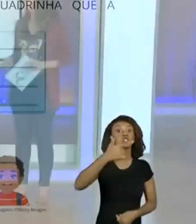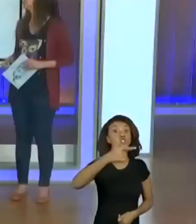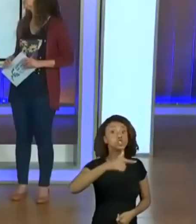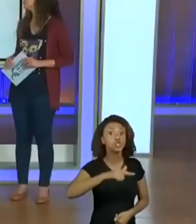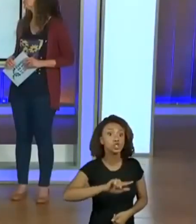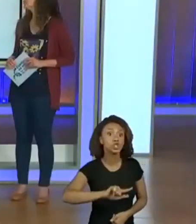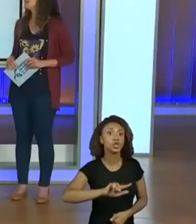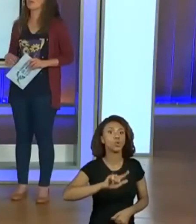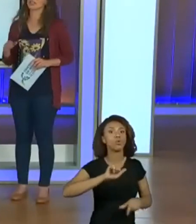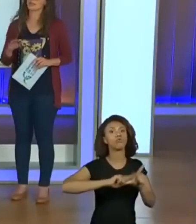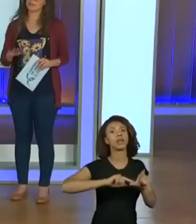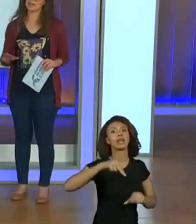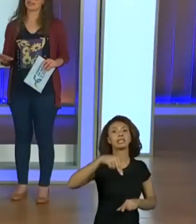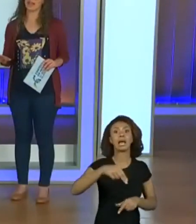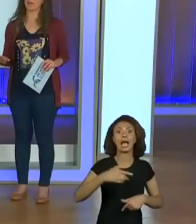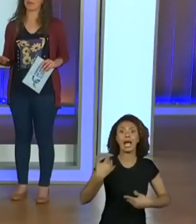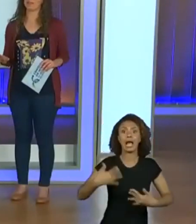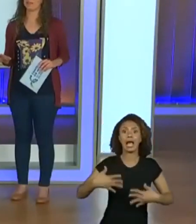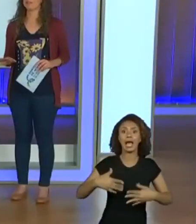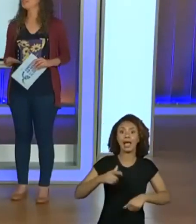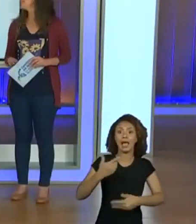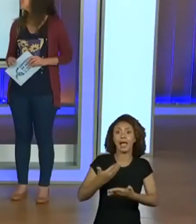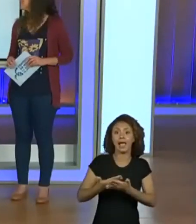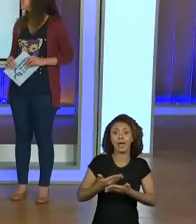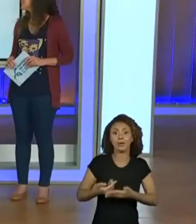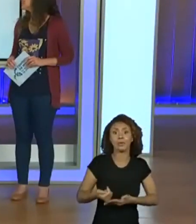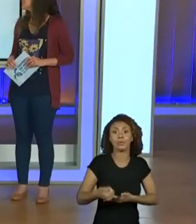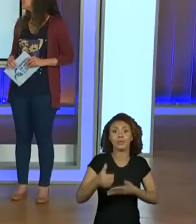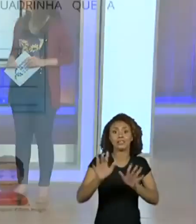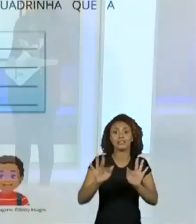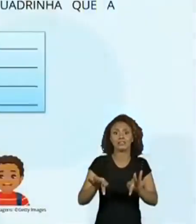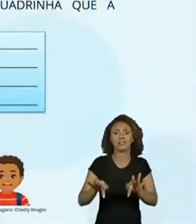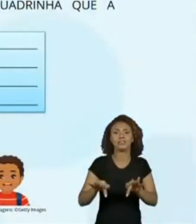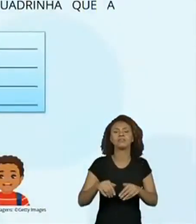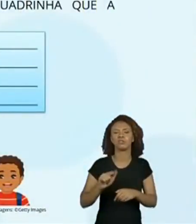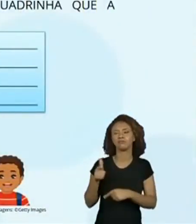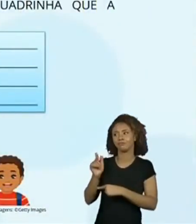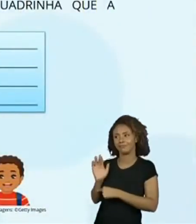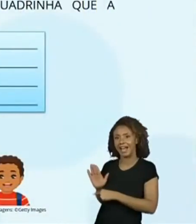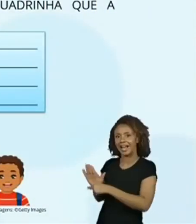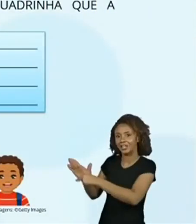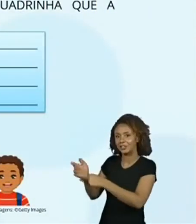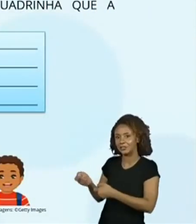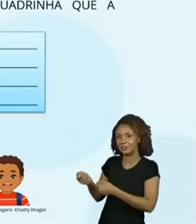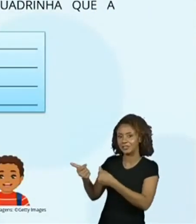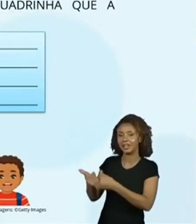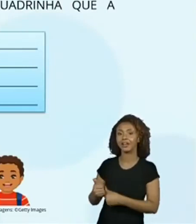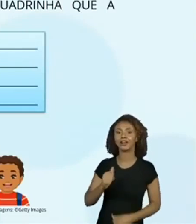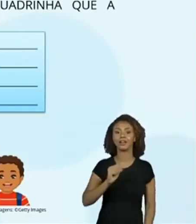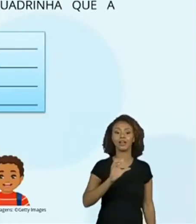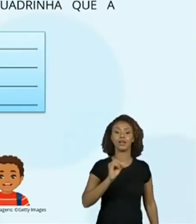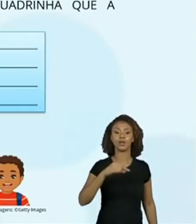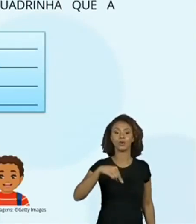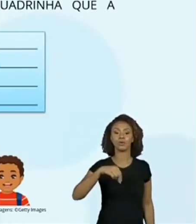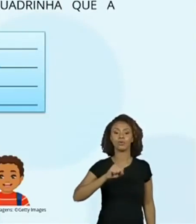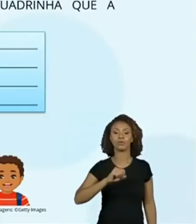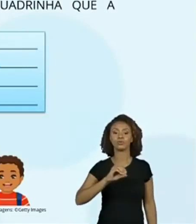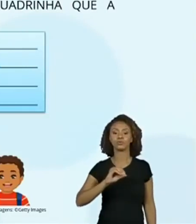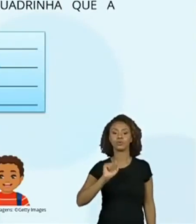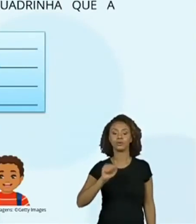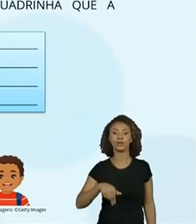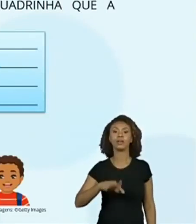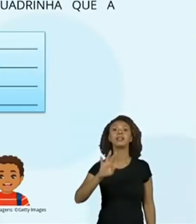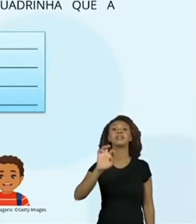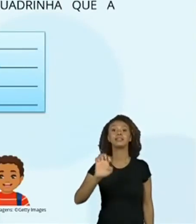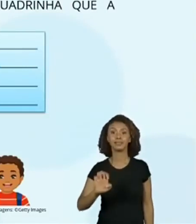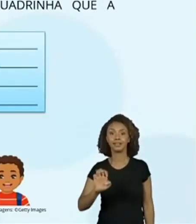quase acabando. Ah, é verdade. Essa é primeira etapa. Então, vamos ajudar para terminar. Consoã. T. T. E aí a